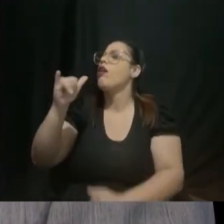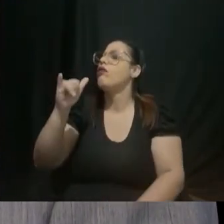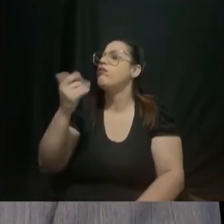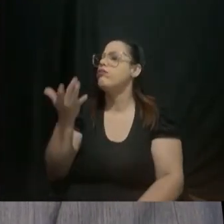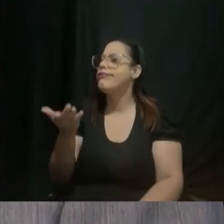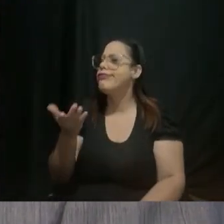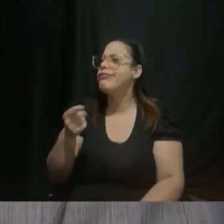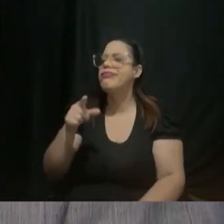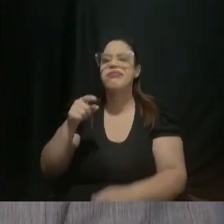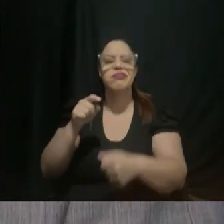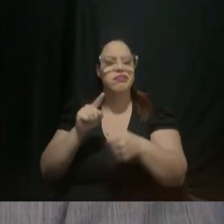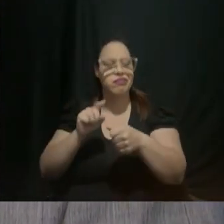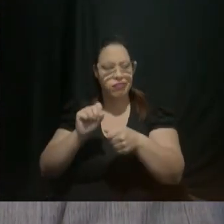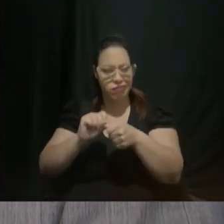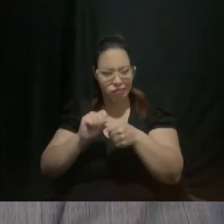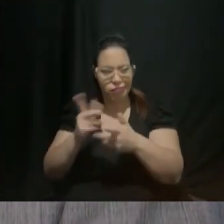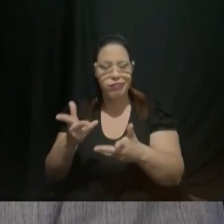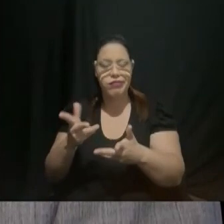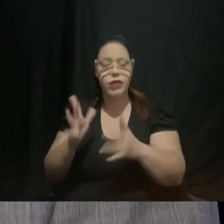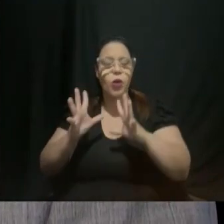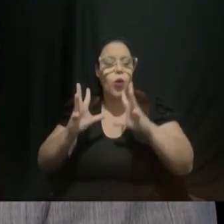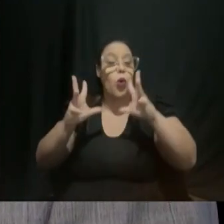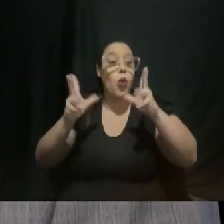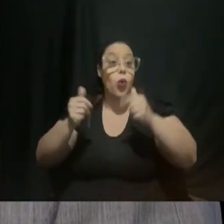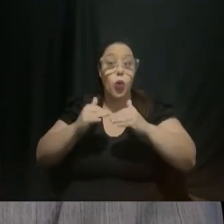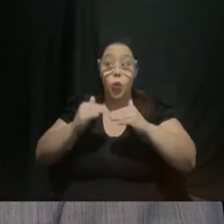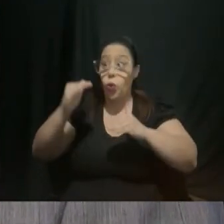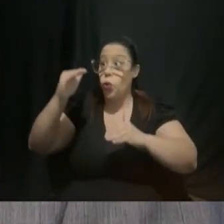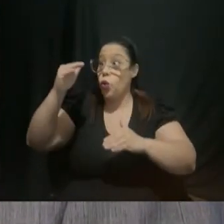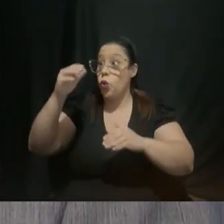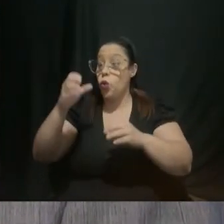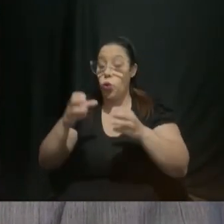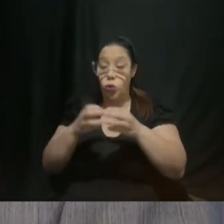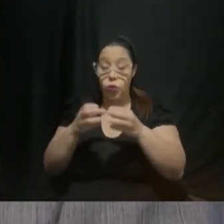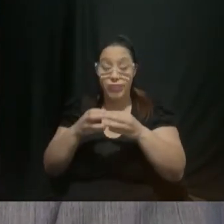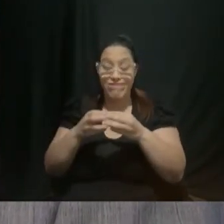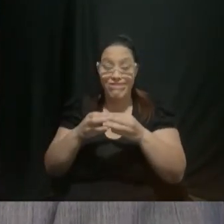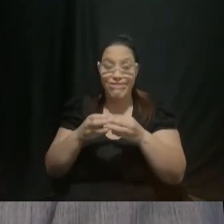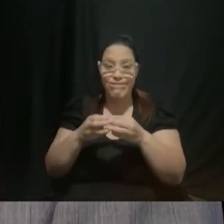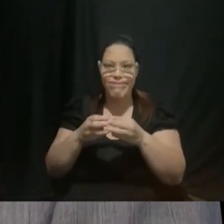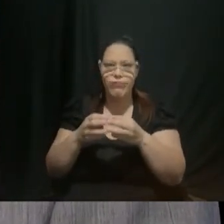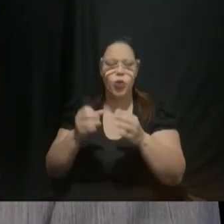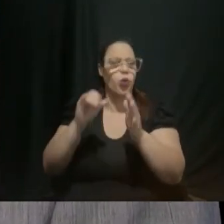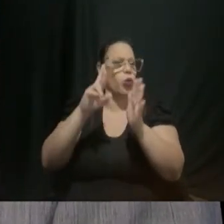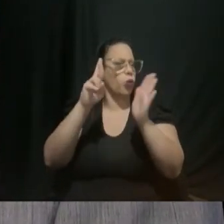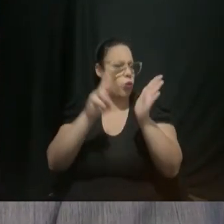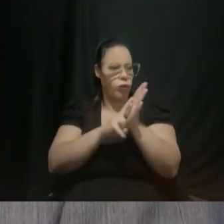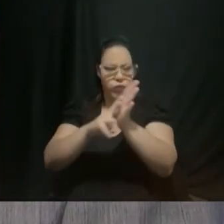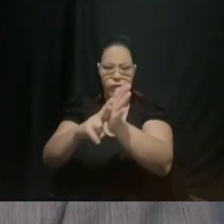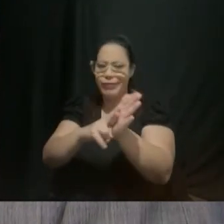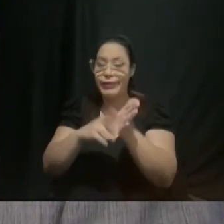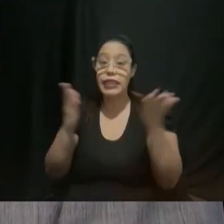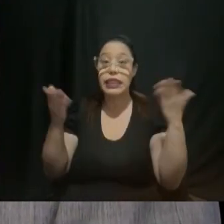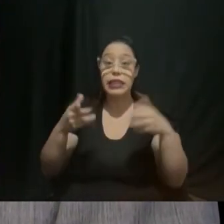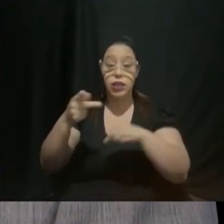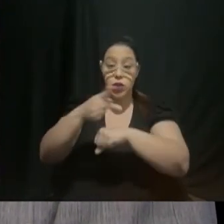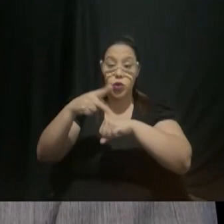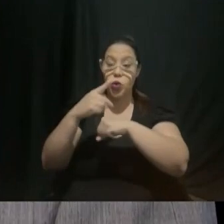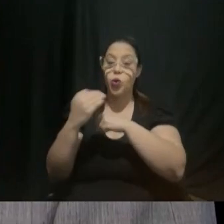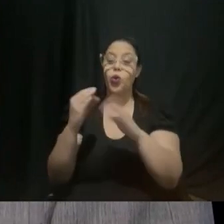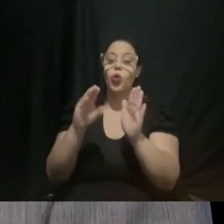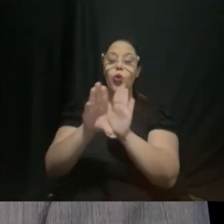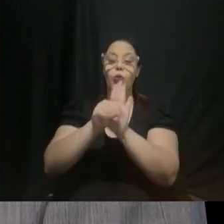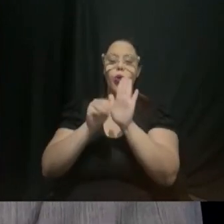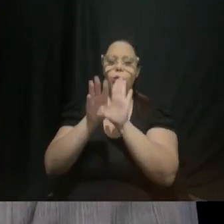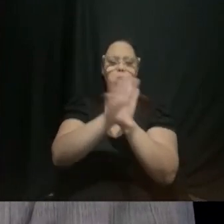alimentação escolar e o mais referenciado hoje os países estão copiando o nosso exemplo de modo que